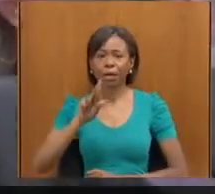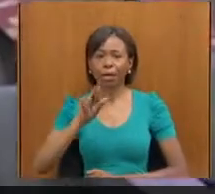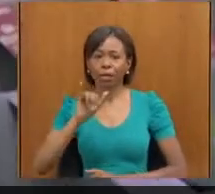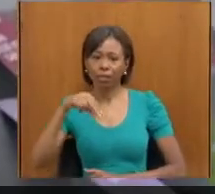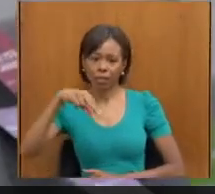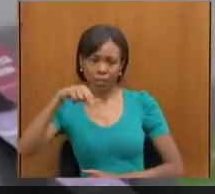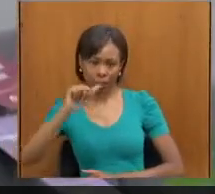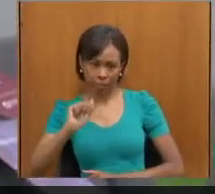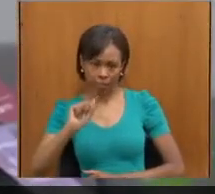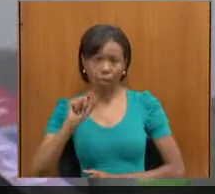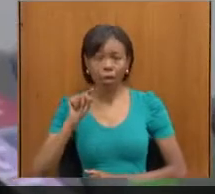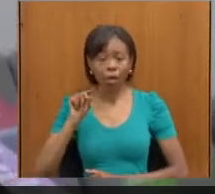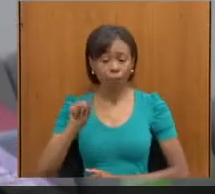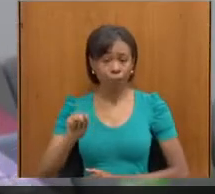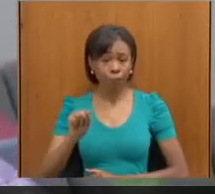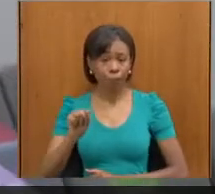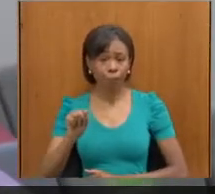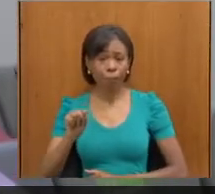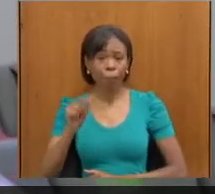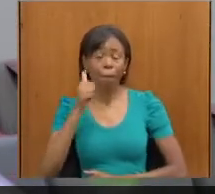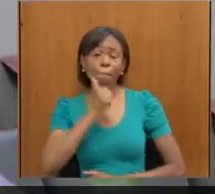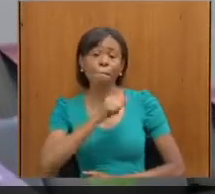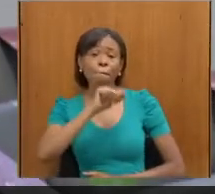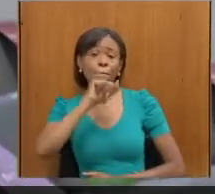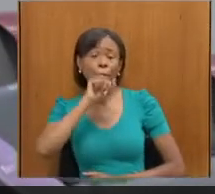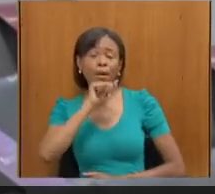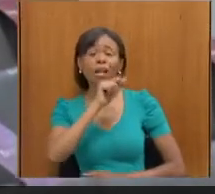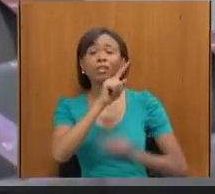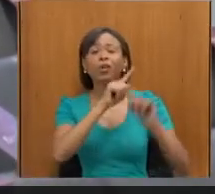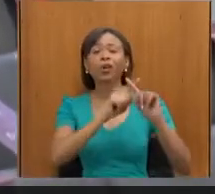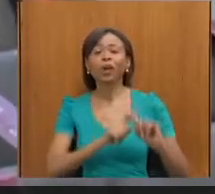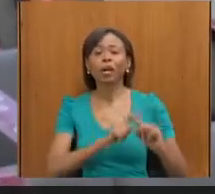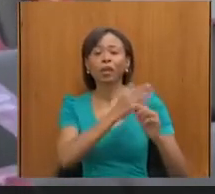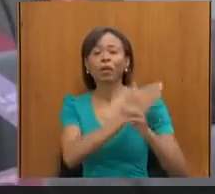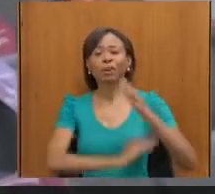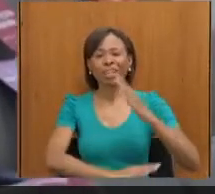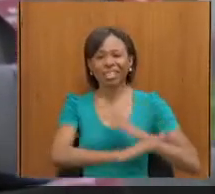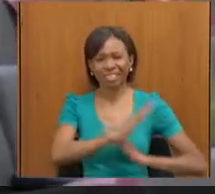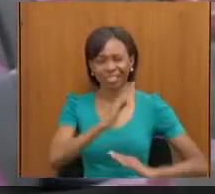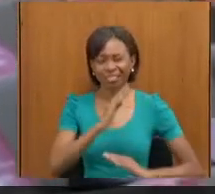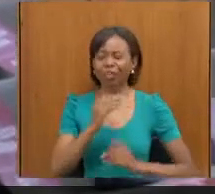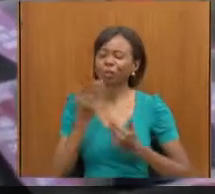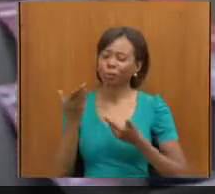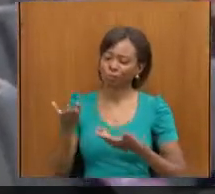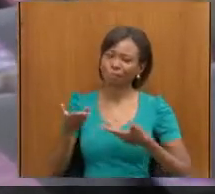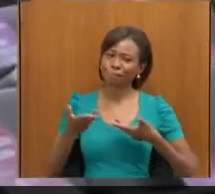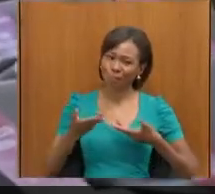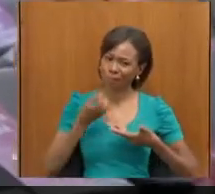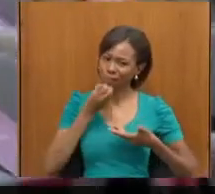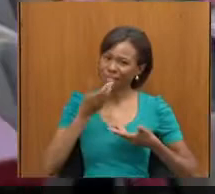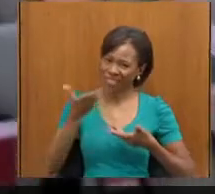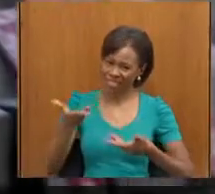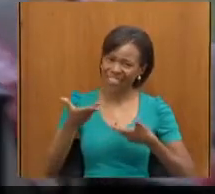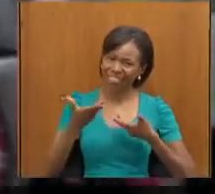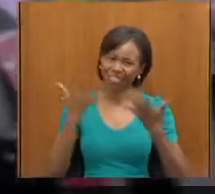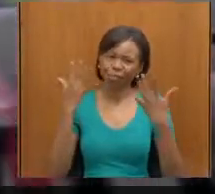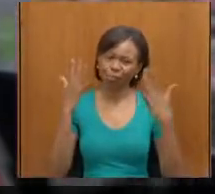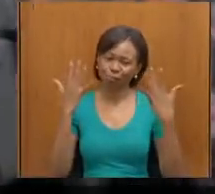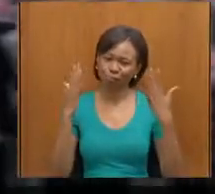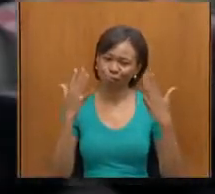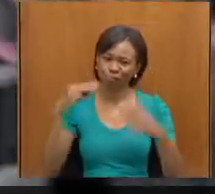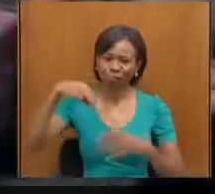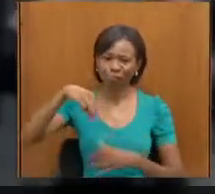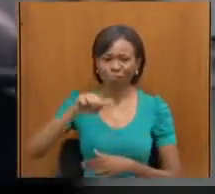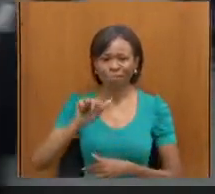que é mãe do nosso atleta paralímpico. Por favor, Marina, seja bem-vinda. Uma salva de palmas aí para